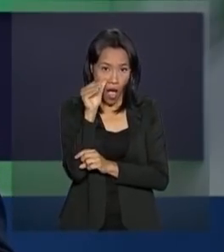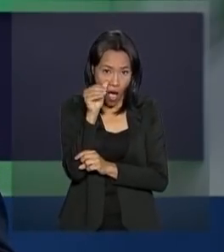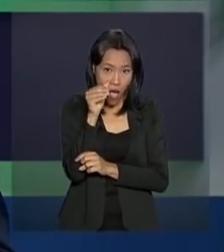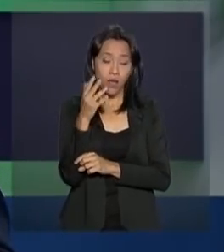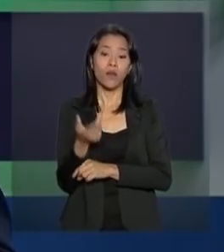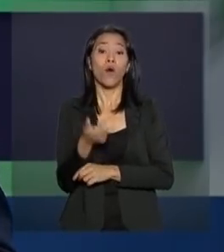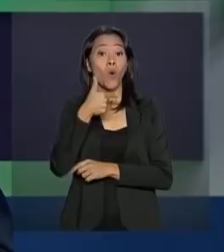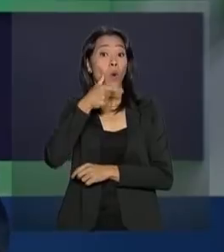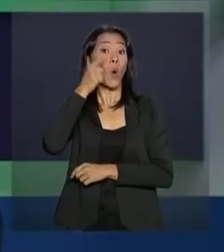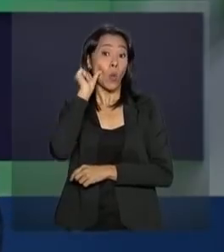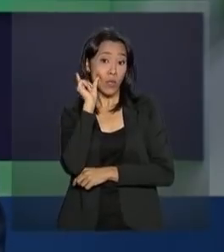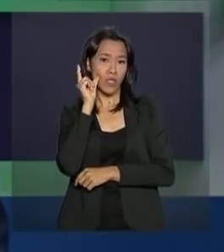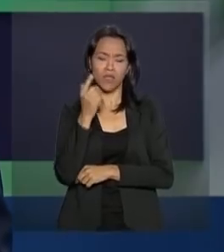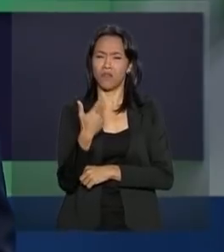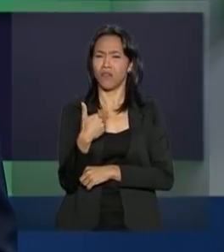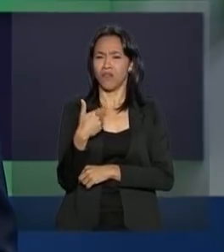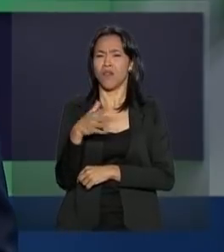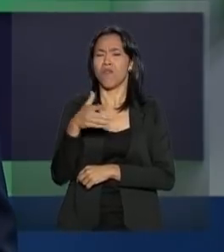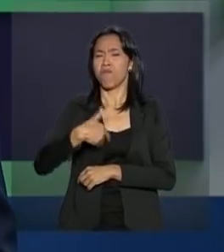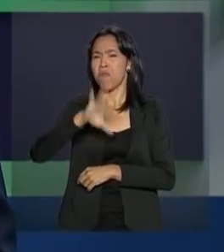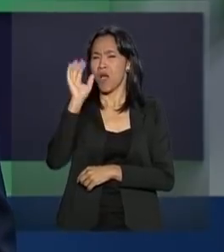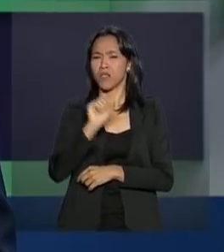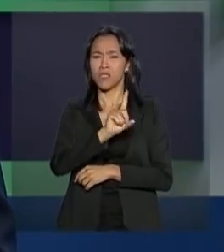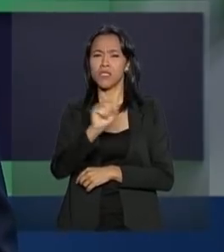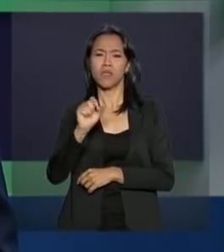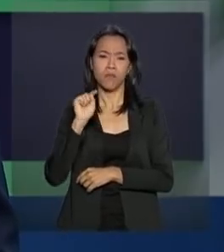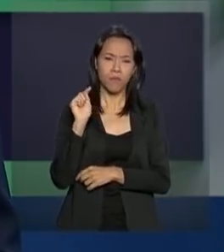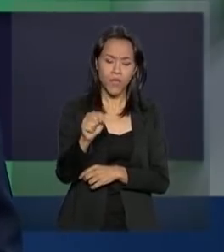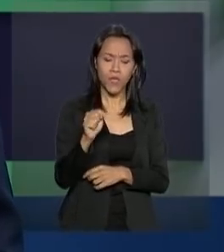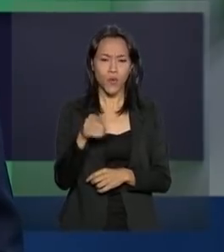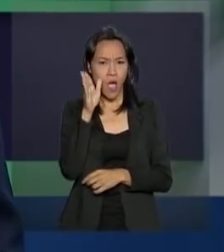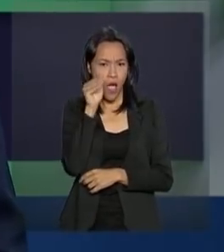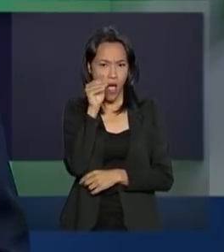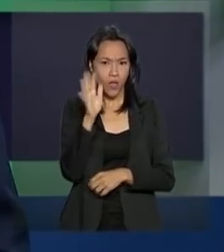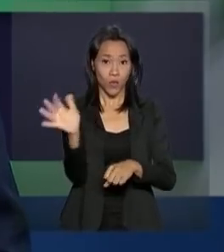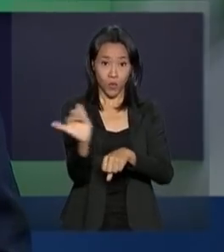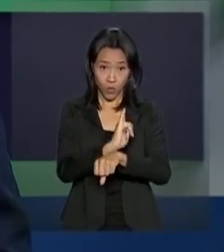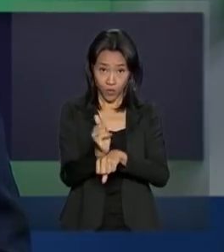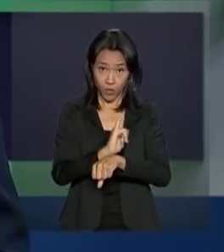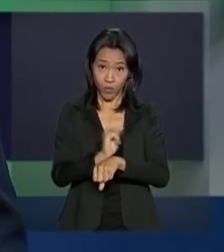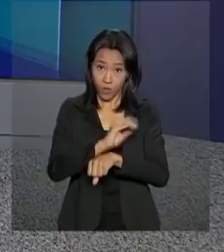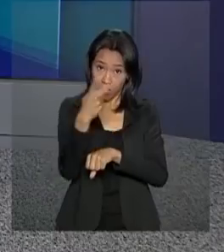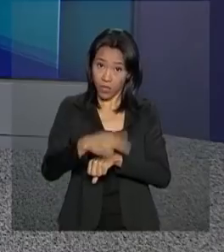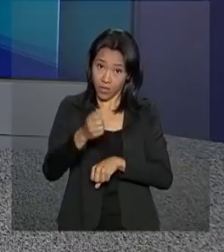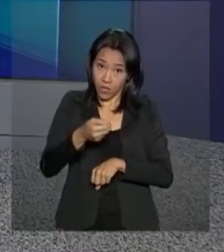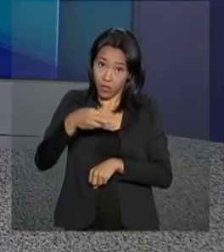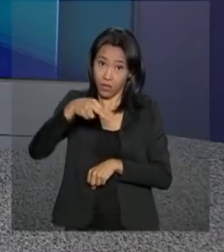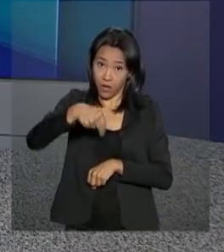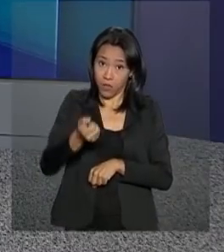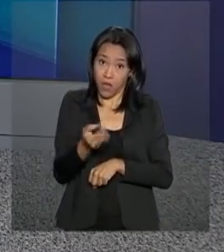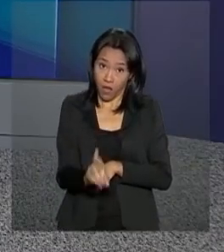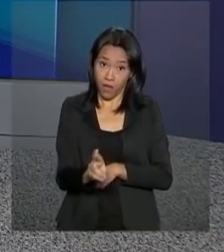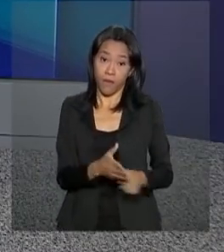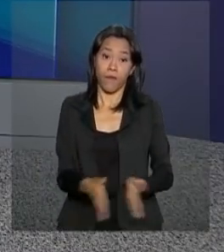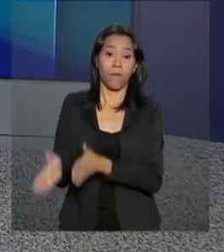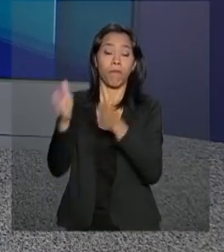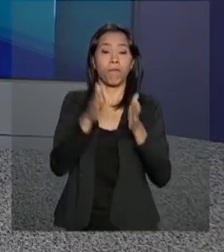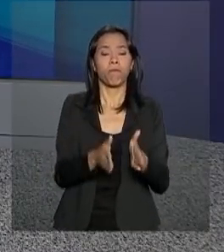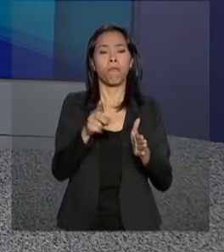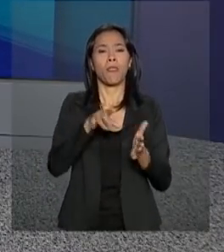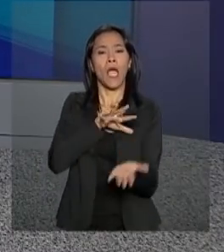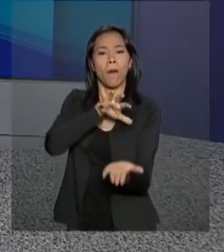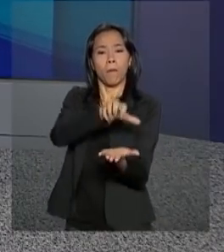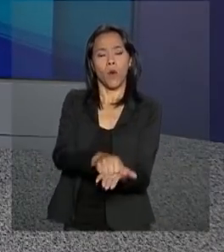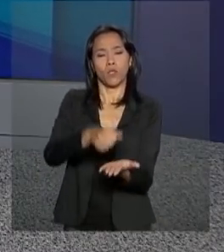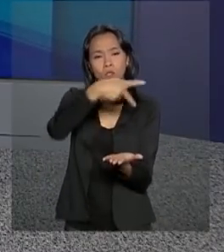na posse presidencial, foram mais de 100 mil visualizações no YouTube da NBR. A posse do presidente Jair